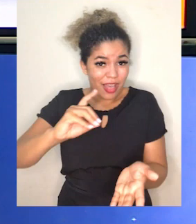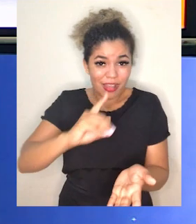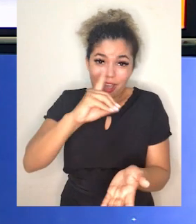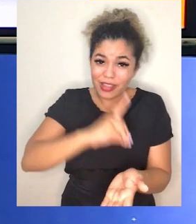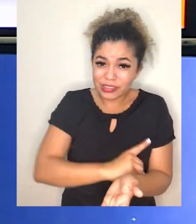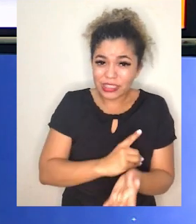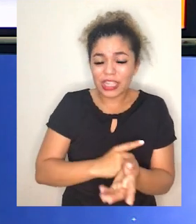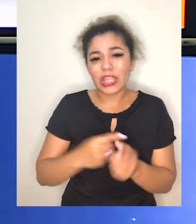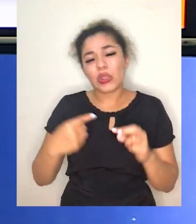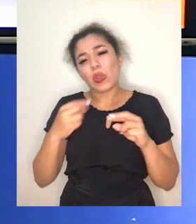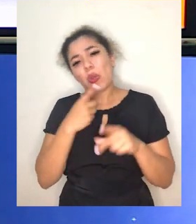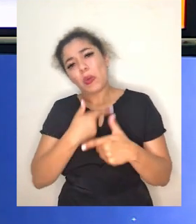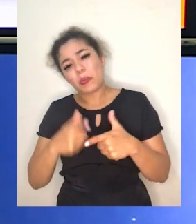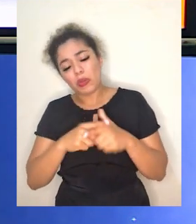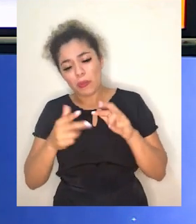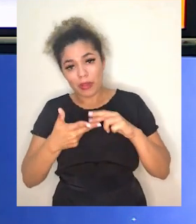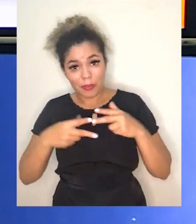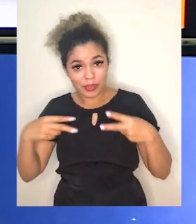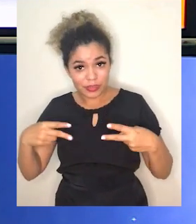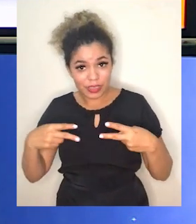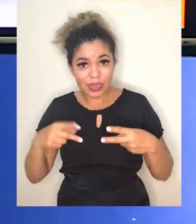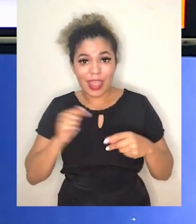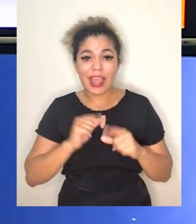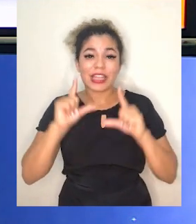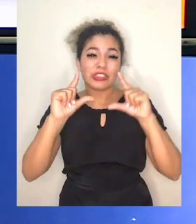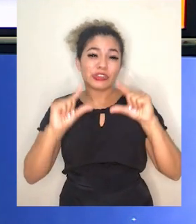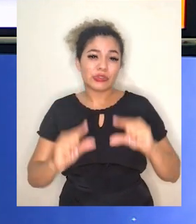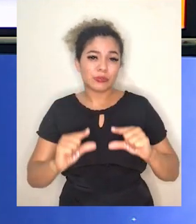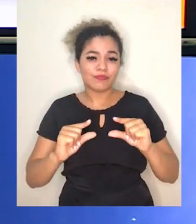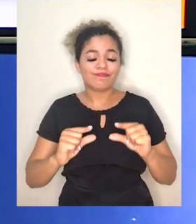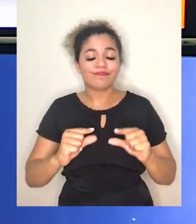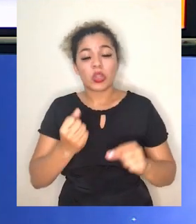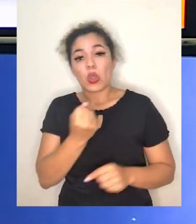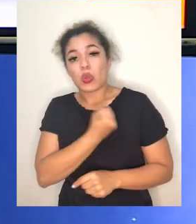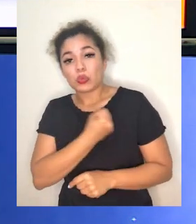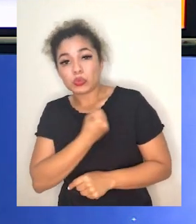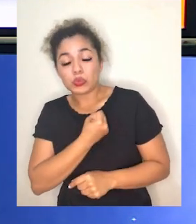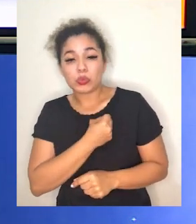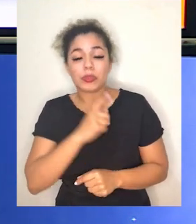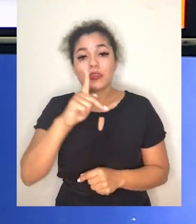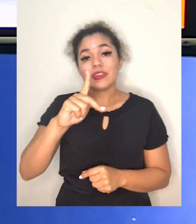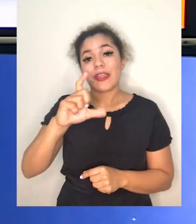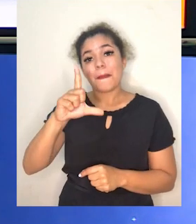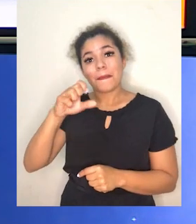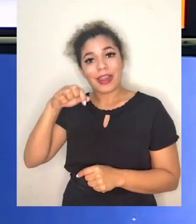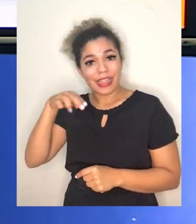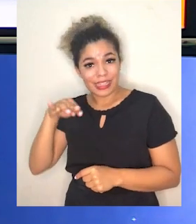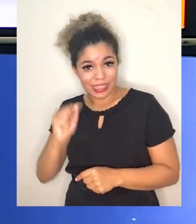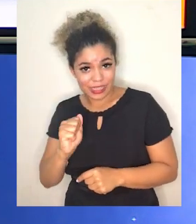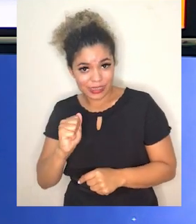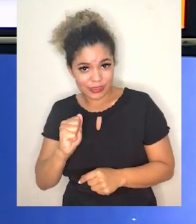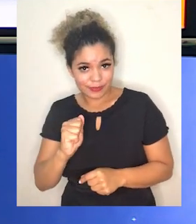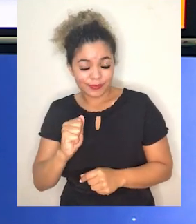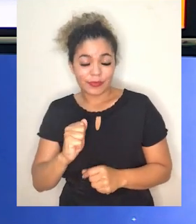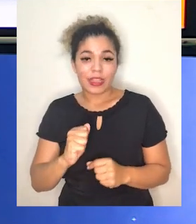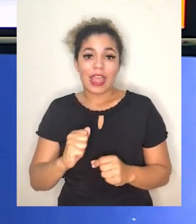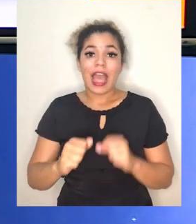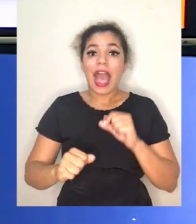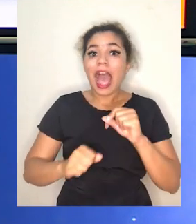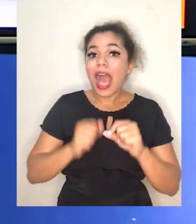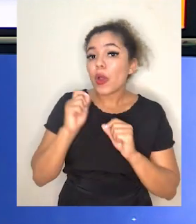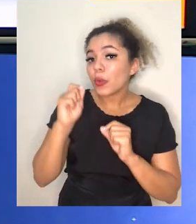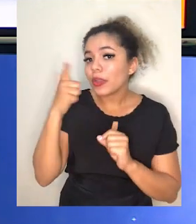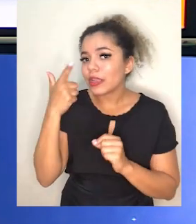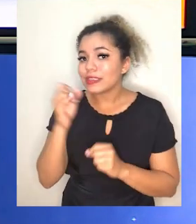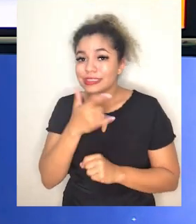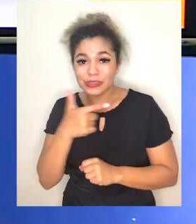relacionam com essa enfermidade, reduz muito o nível, o número de plaquetas a serem produzidos. Consequentemente, se